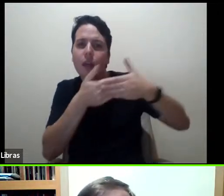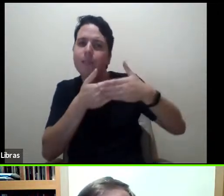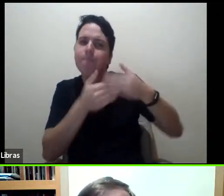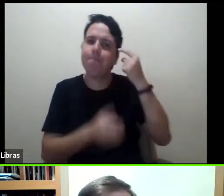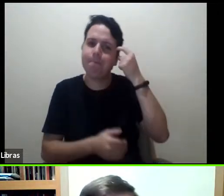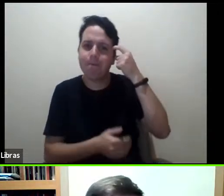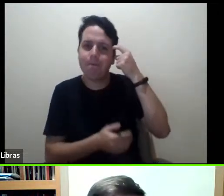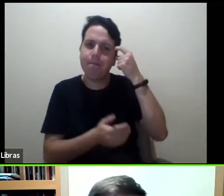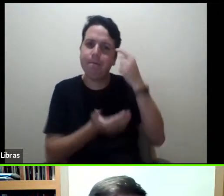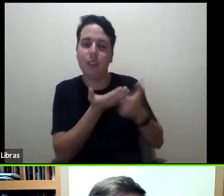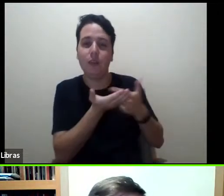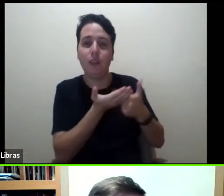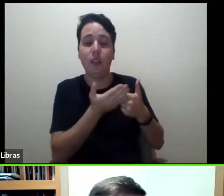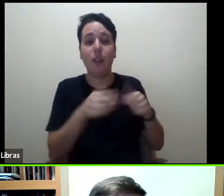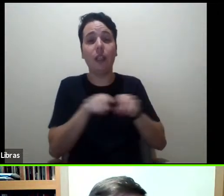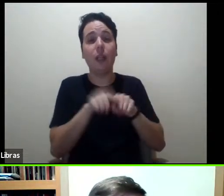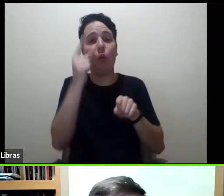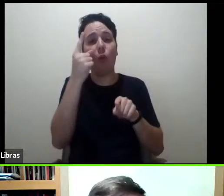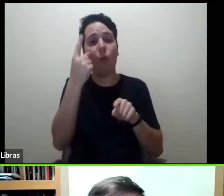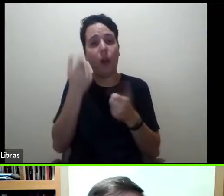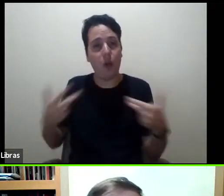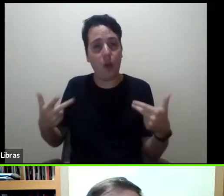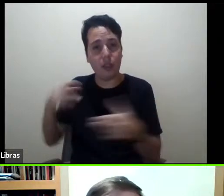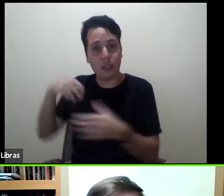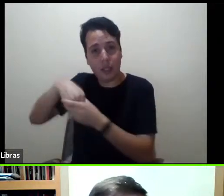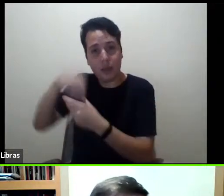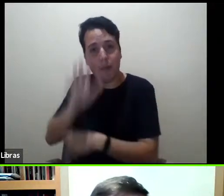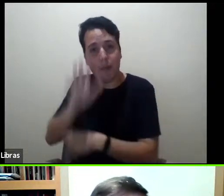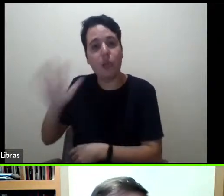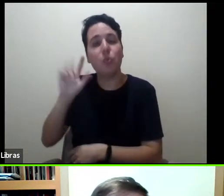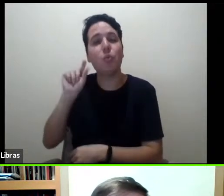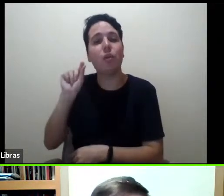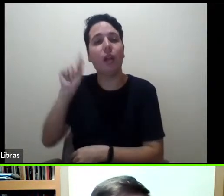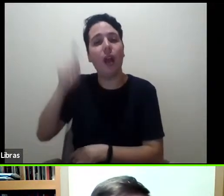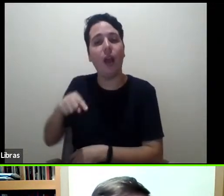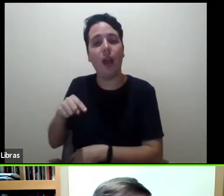financiamento público de publicação de livros. Vários